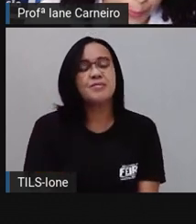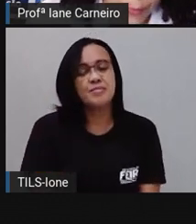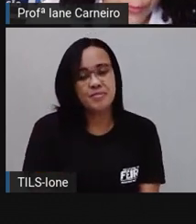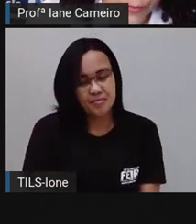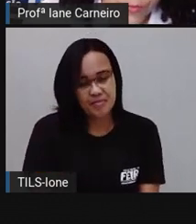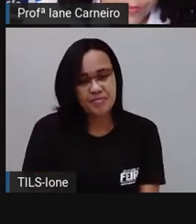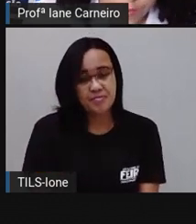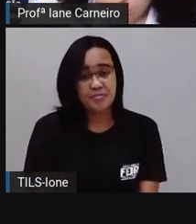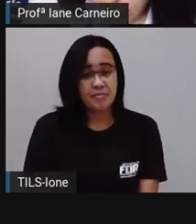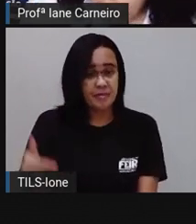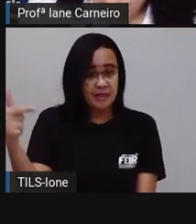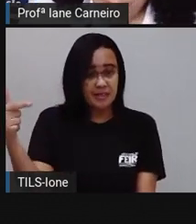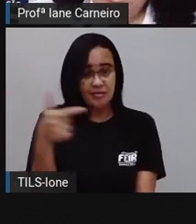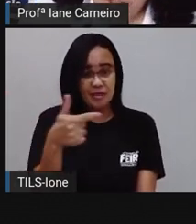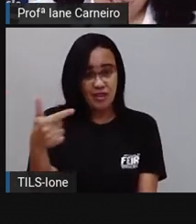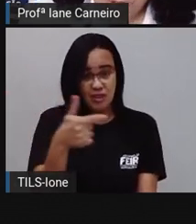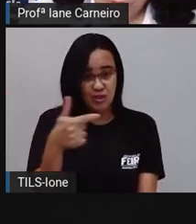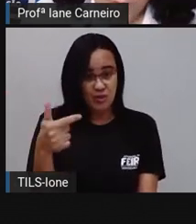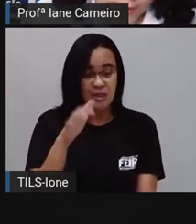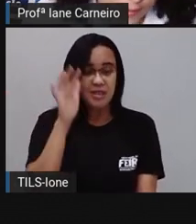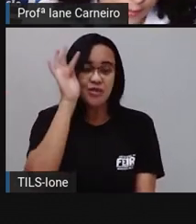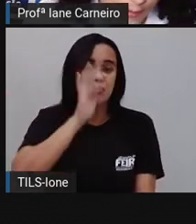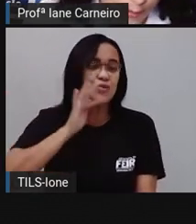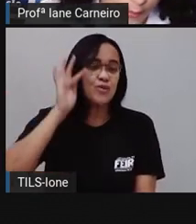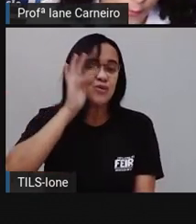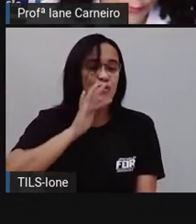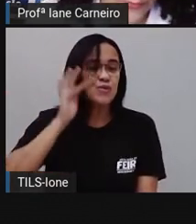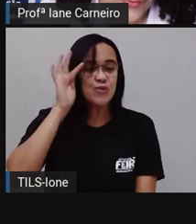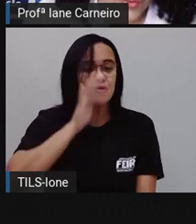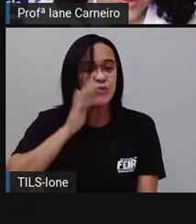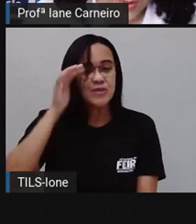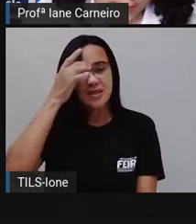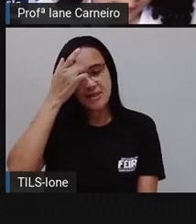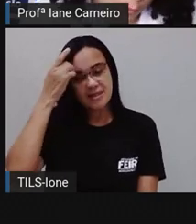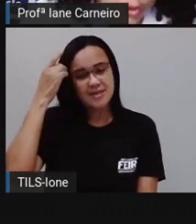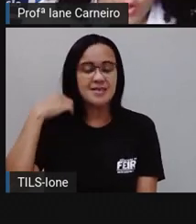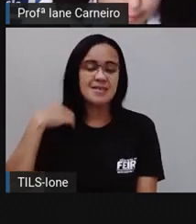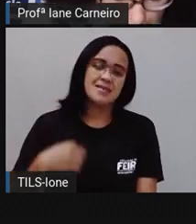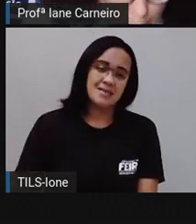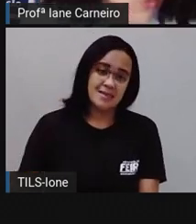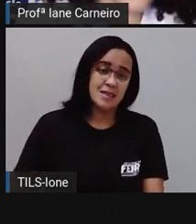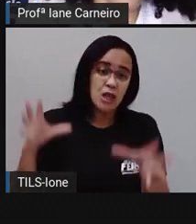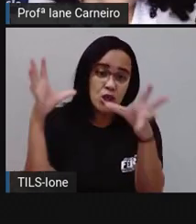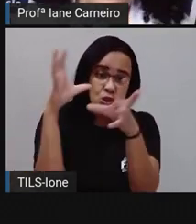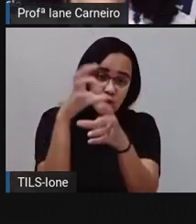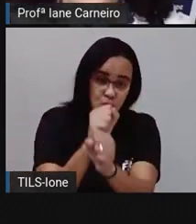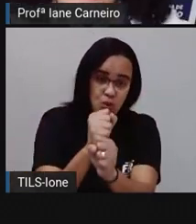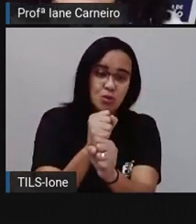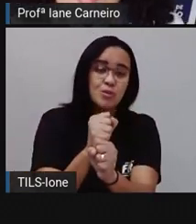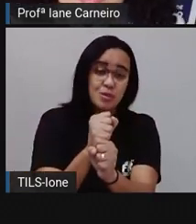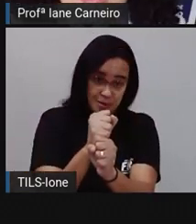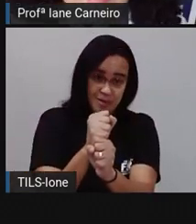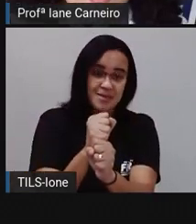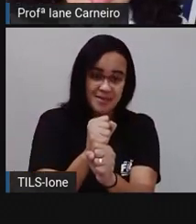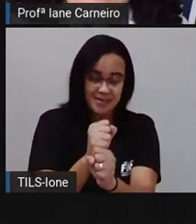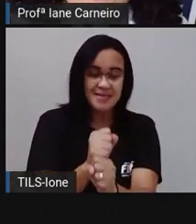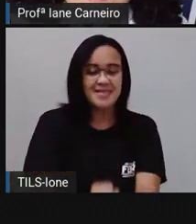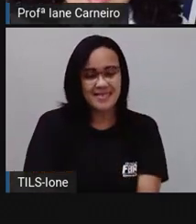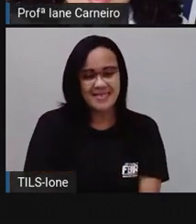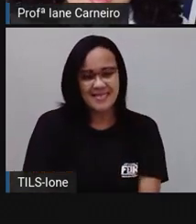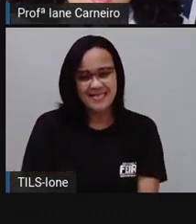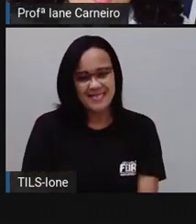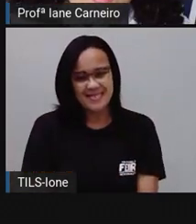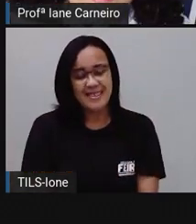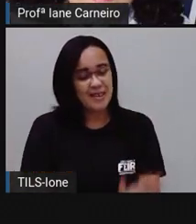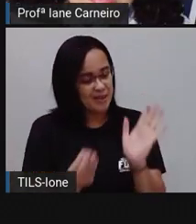Ela comprou vinte e duas frutas no total ou ao todo. Aí você sabe como é que